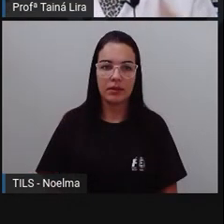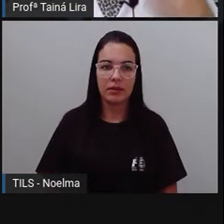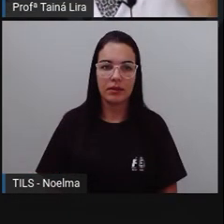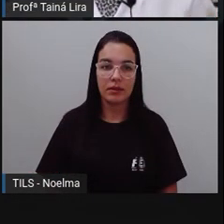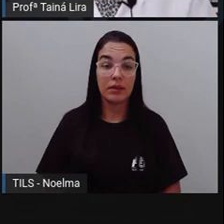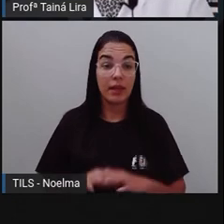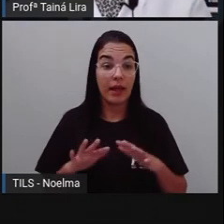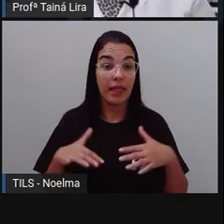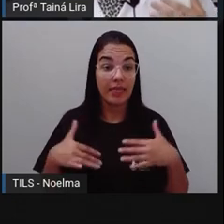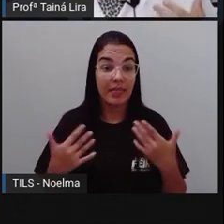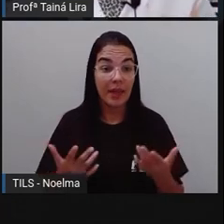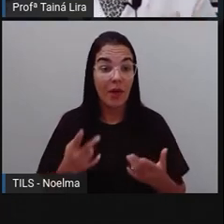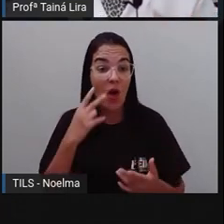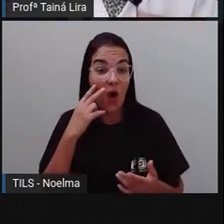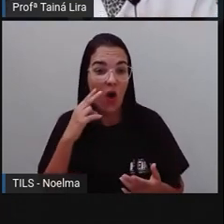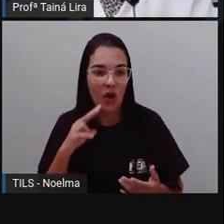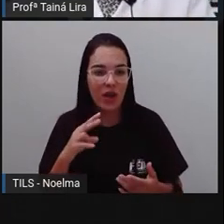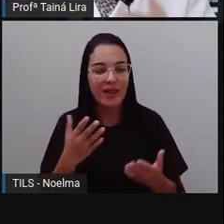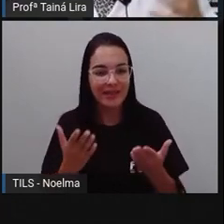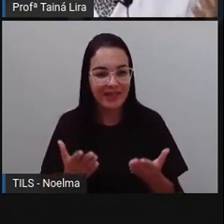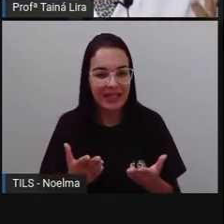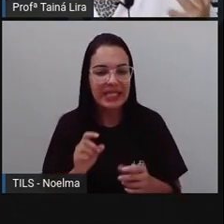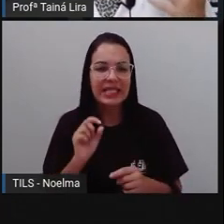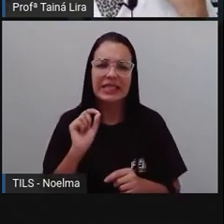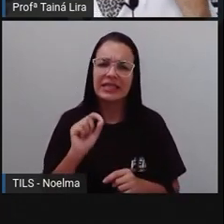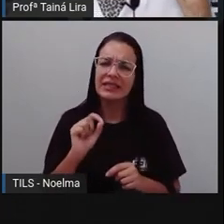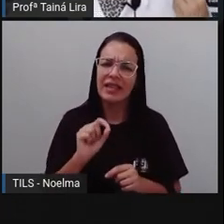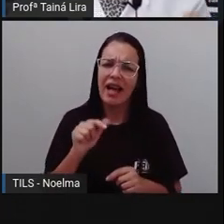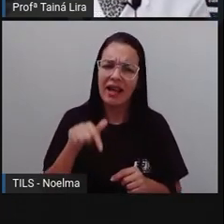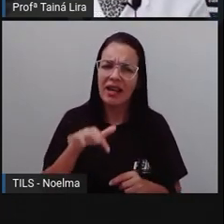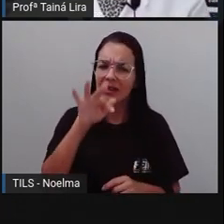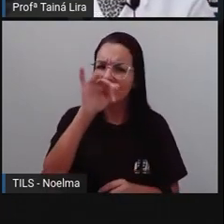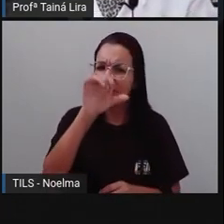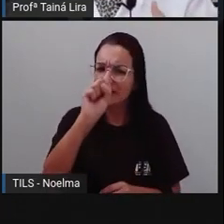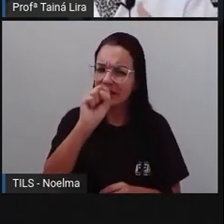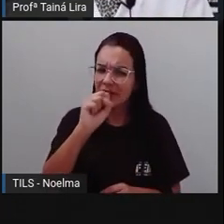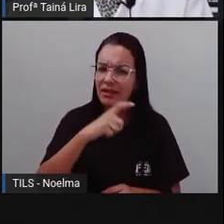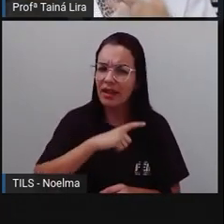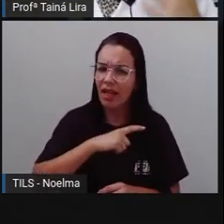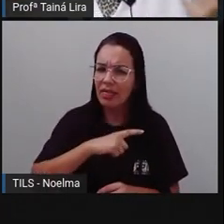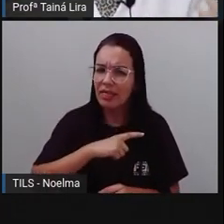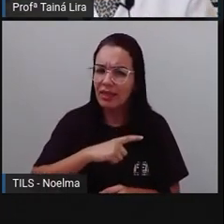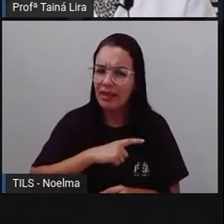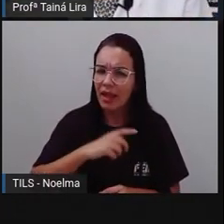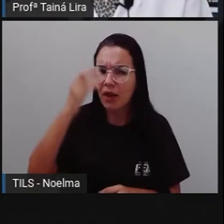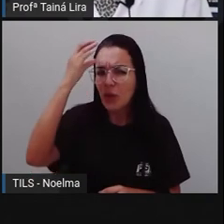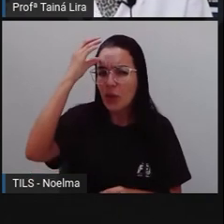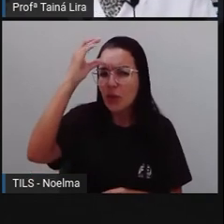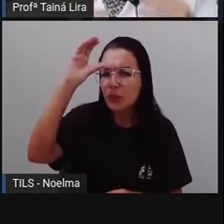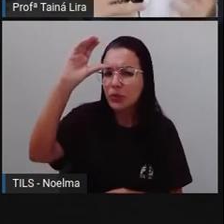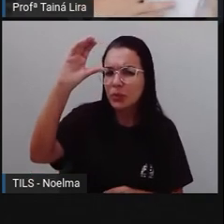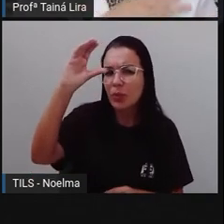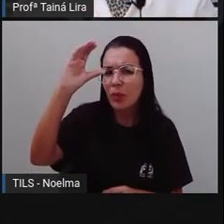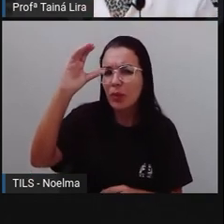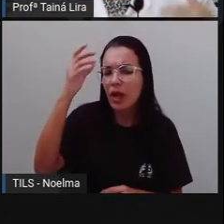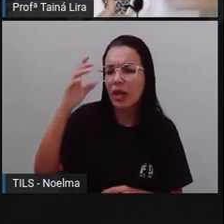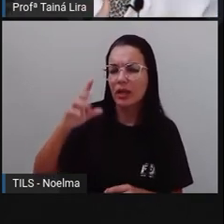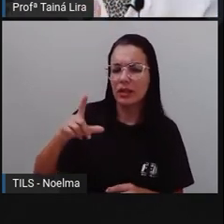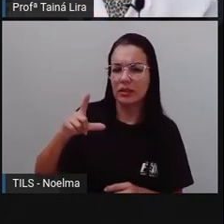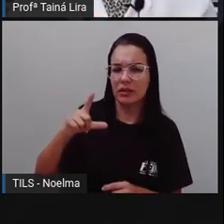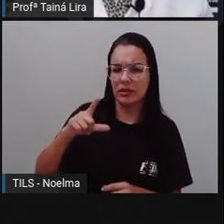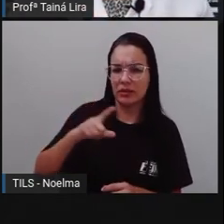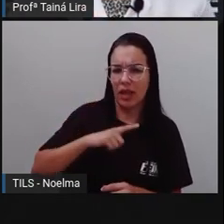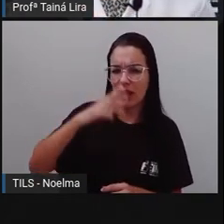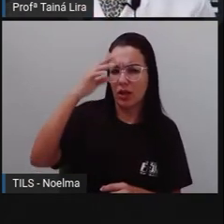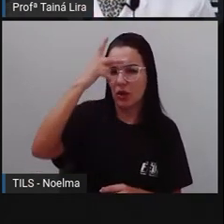Então, segundo ano, olha lá, será que em Feira de Santana nós temos traços, né? Desses povos que